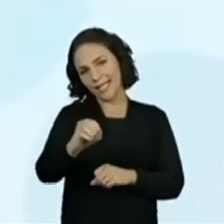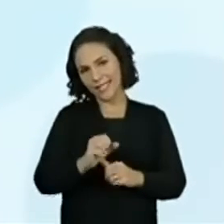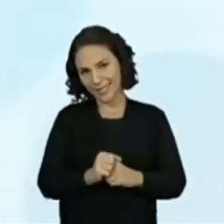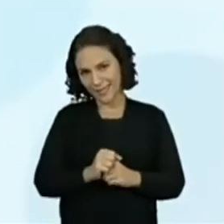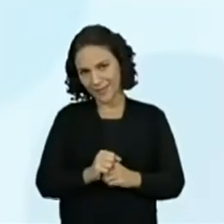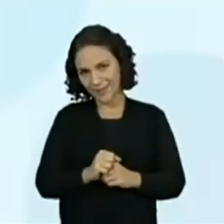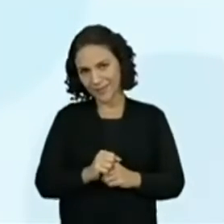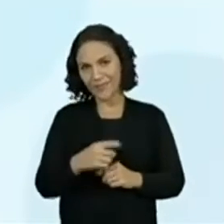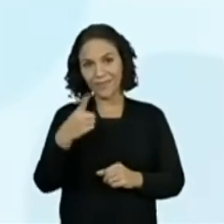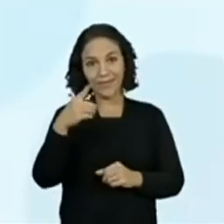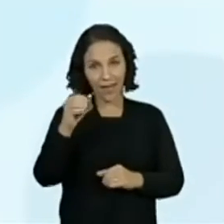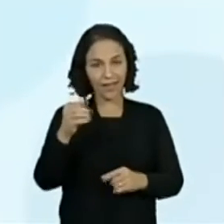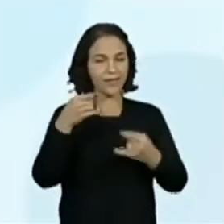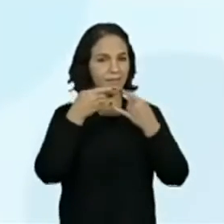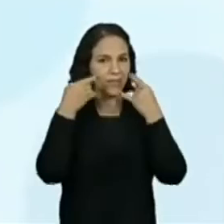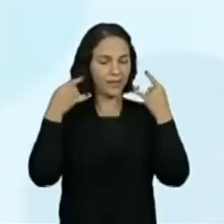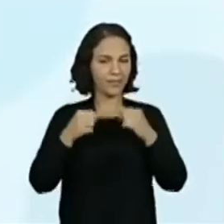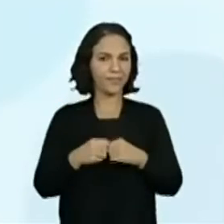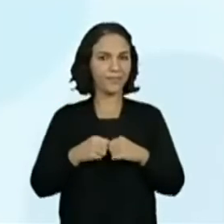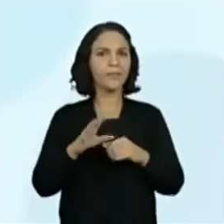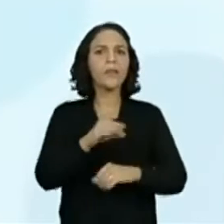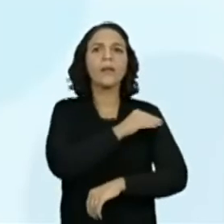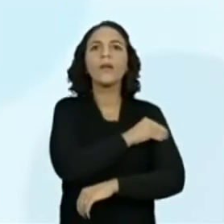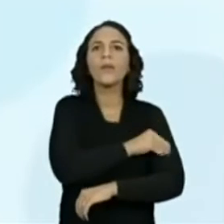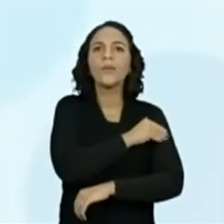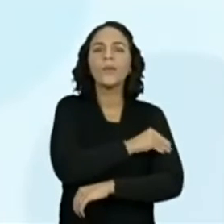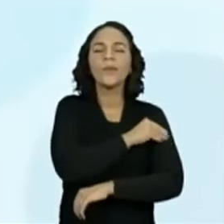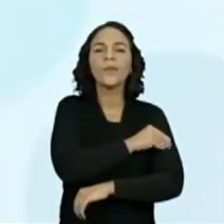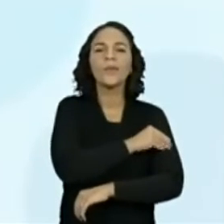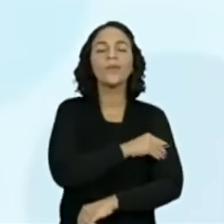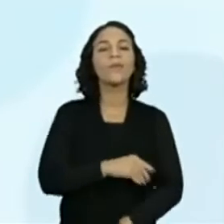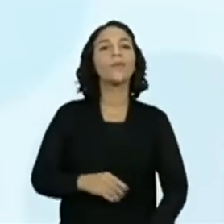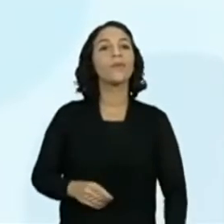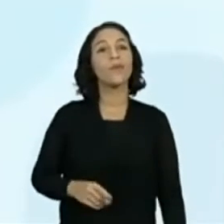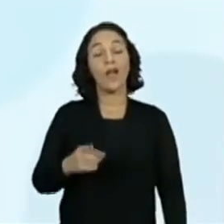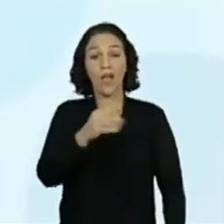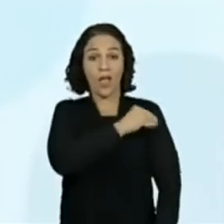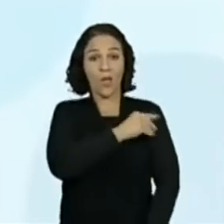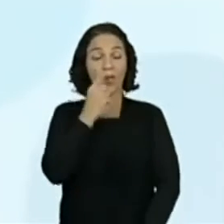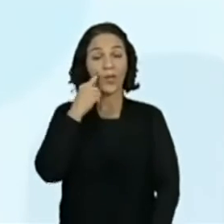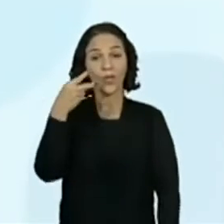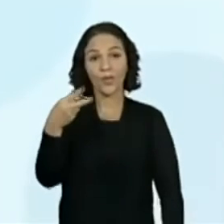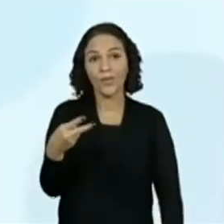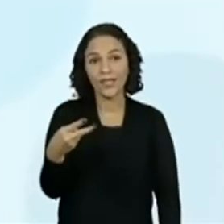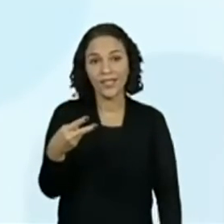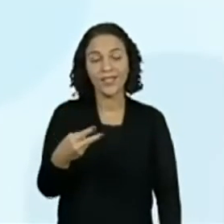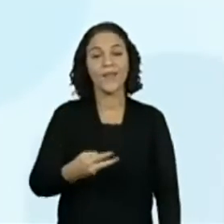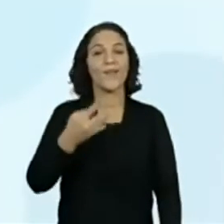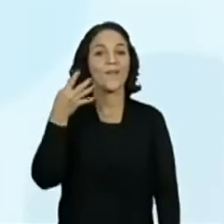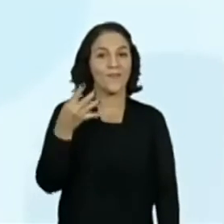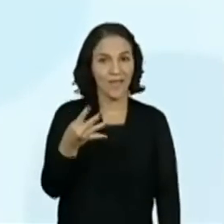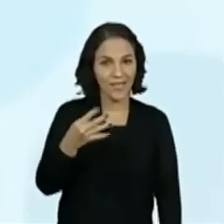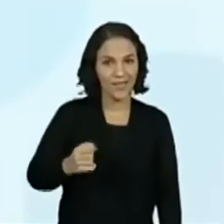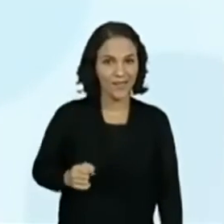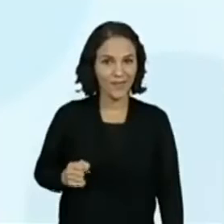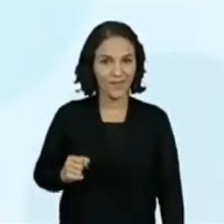Dez máscaras. E o álcool? Vamos ver? Dois, quatro,